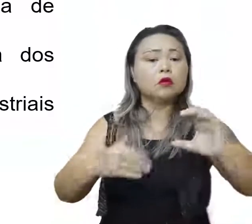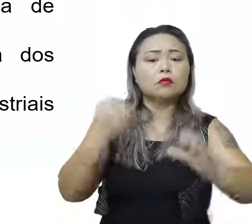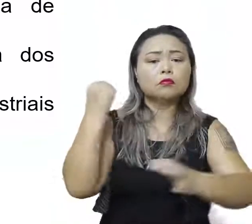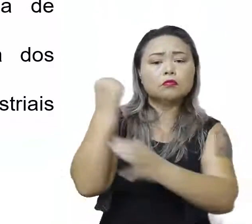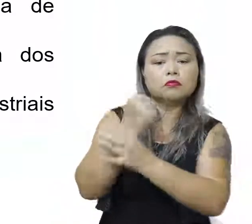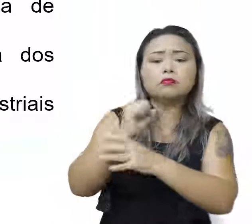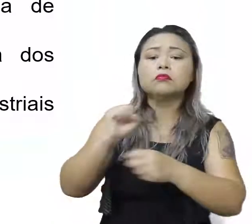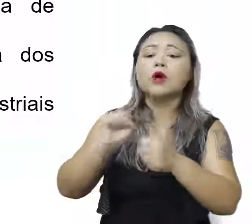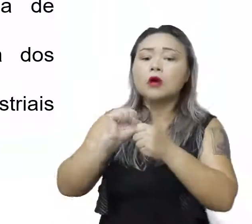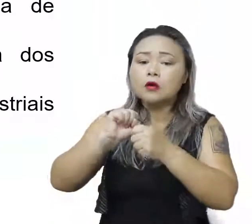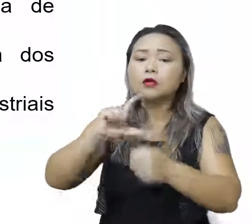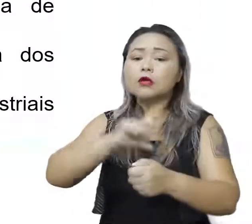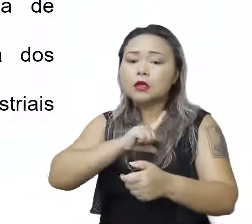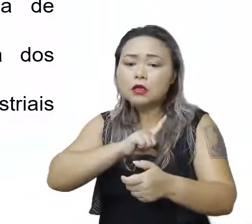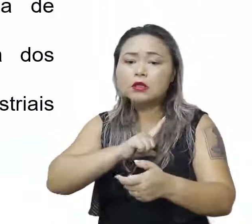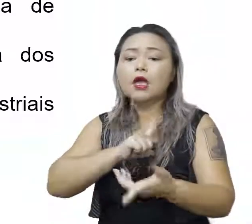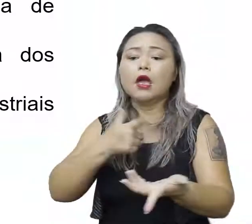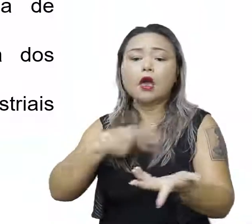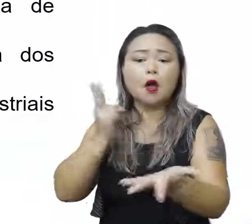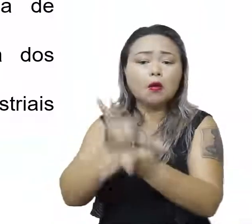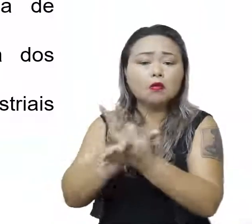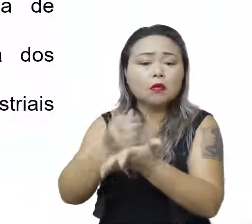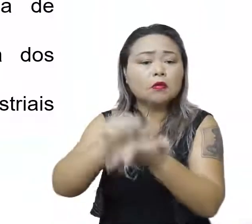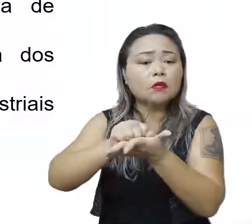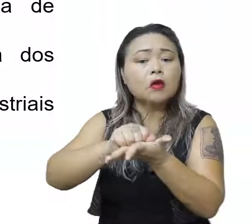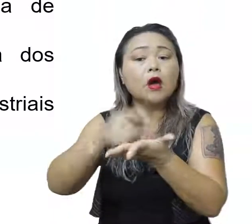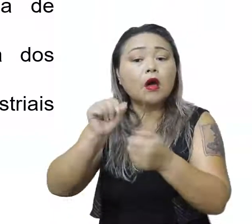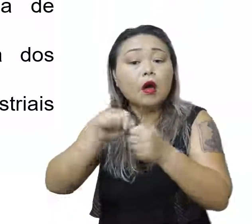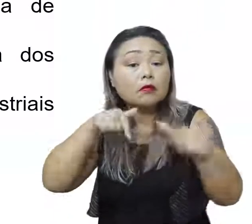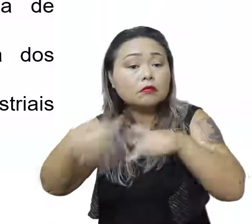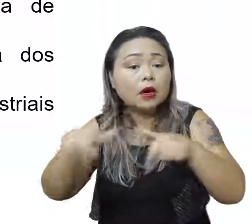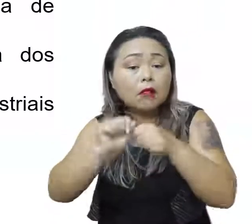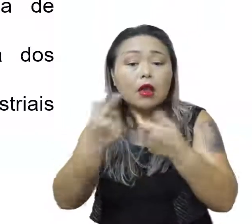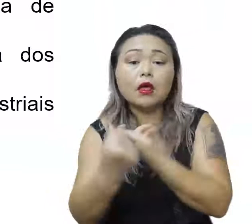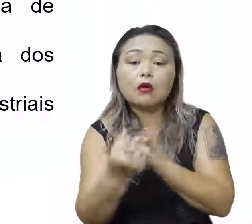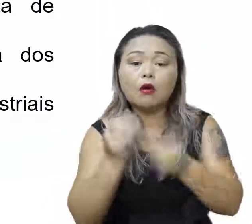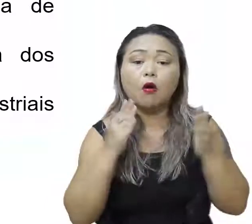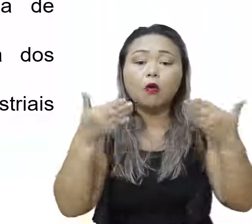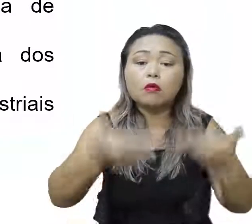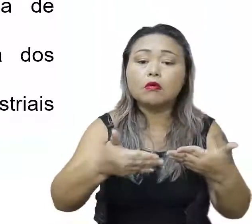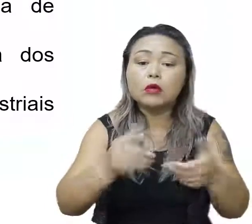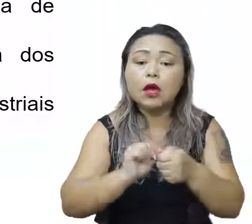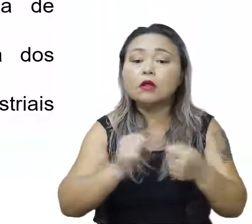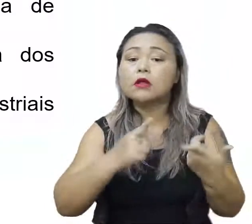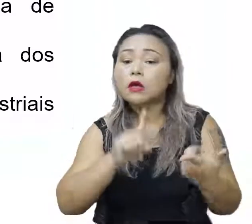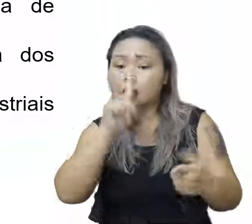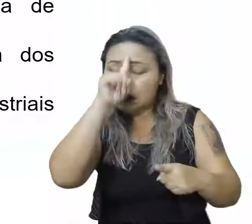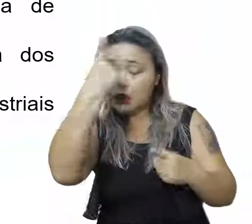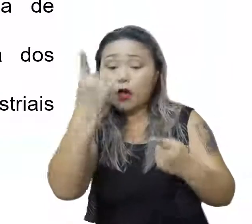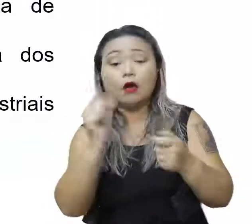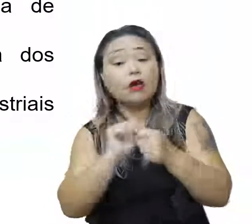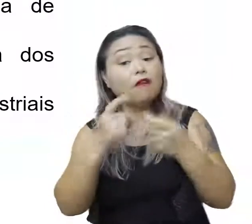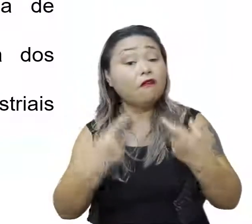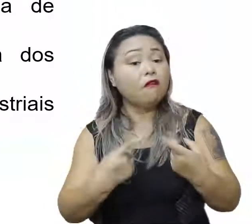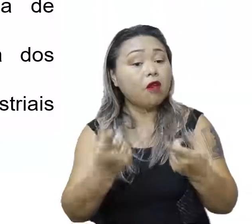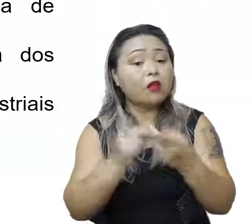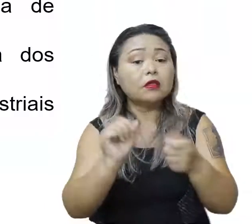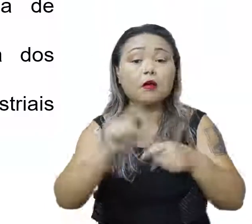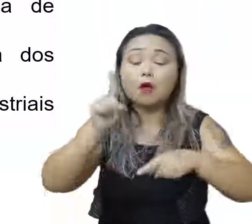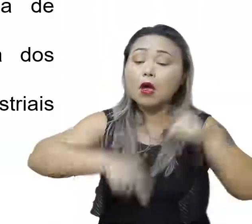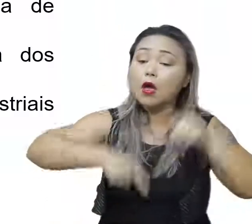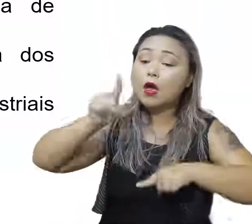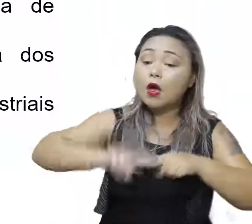da sustentação das atividades econômicas baseadas na criação e venda de equipamentos antipoluição. D,